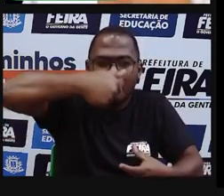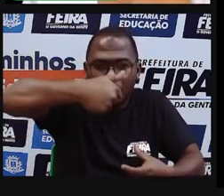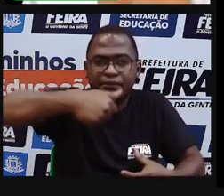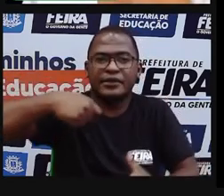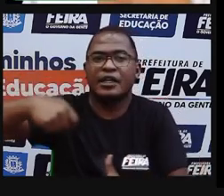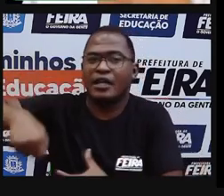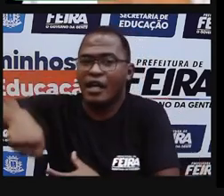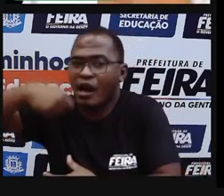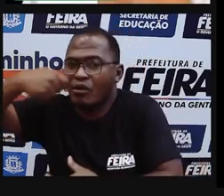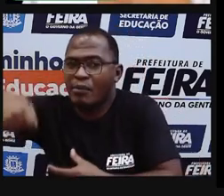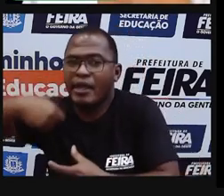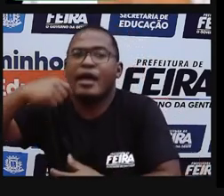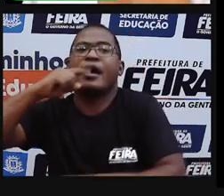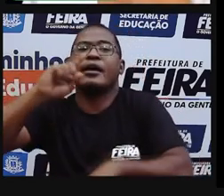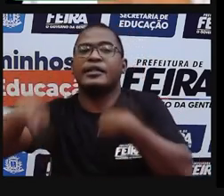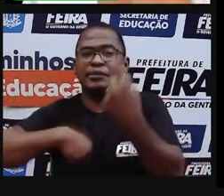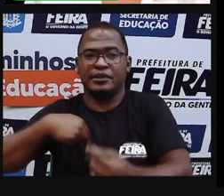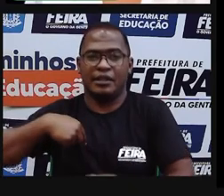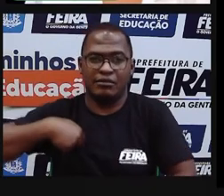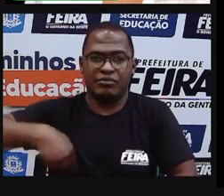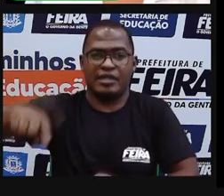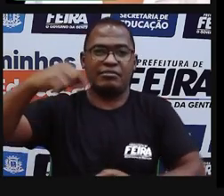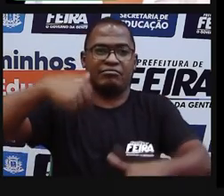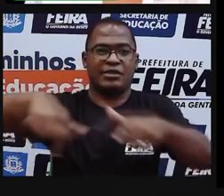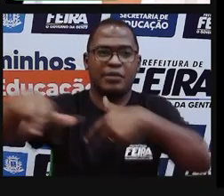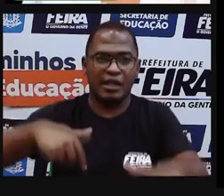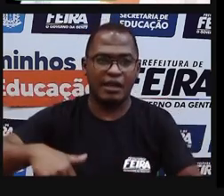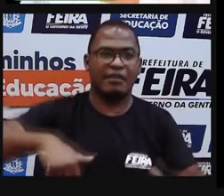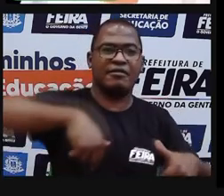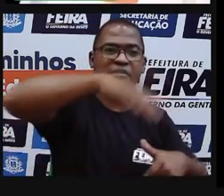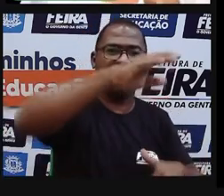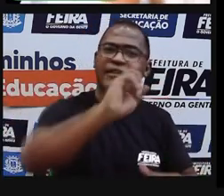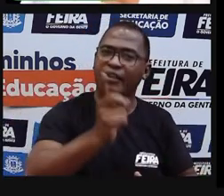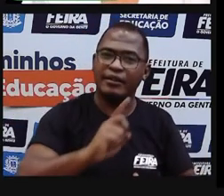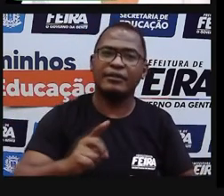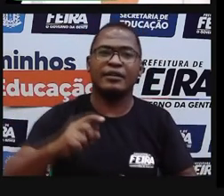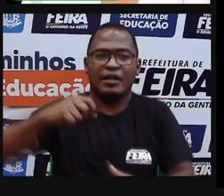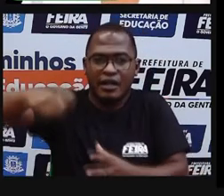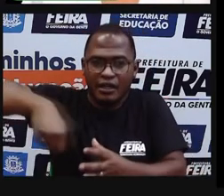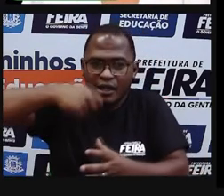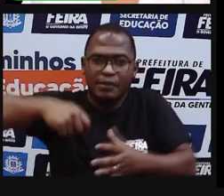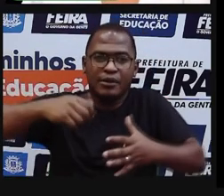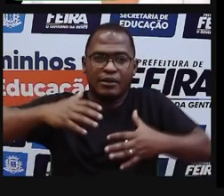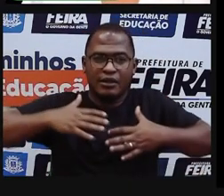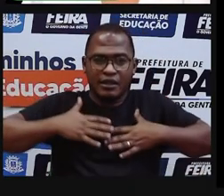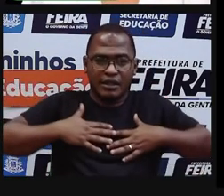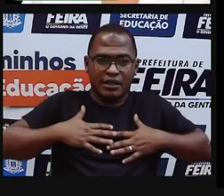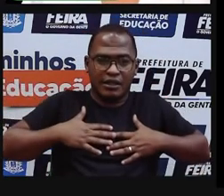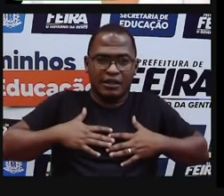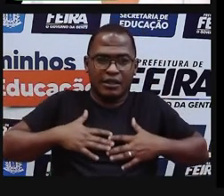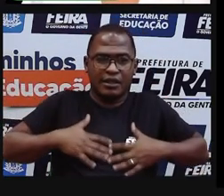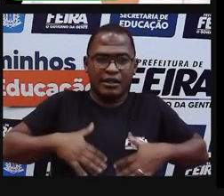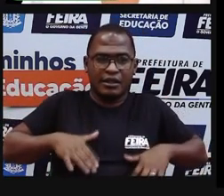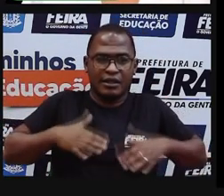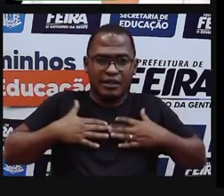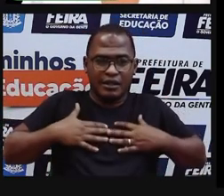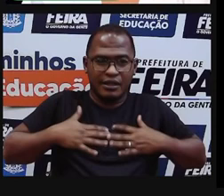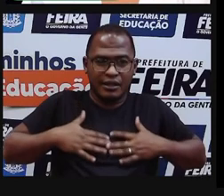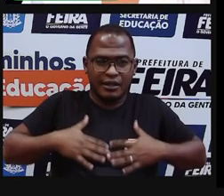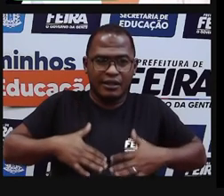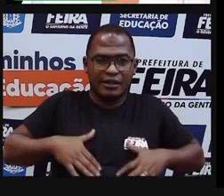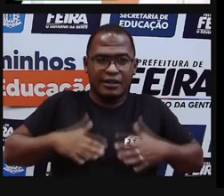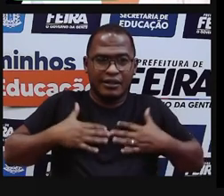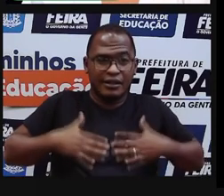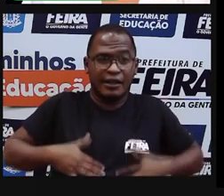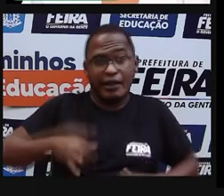que ajuda a manter o cardápio saudável e melhorar a digestão. Então, quando eles têm, eles preparam o próprio alimento. Comem pouco na rua,